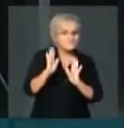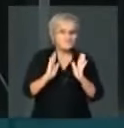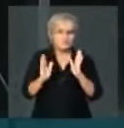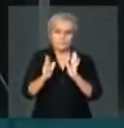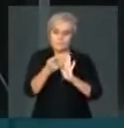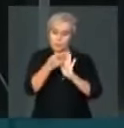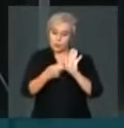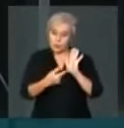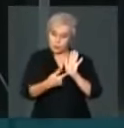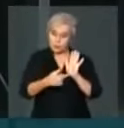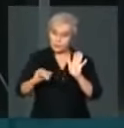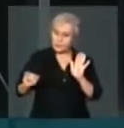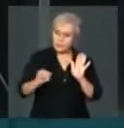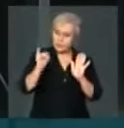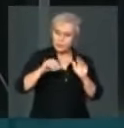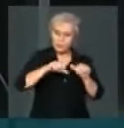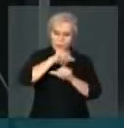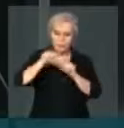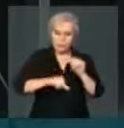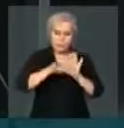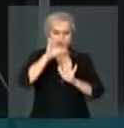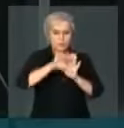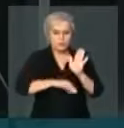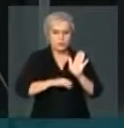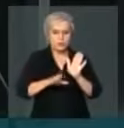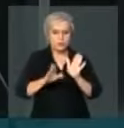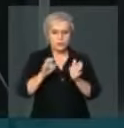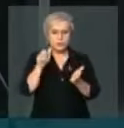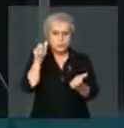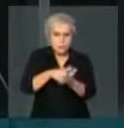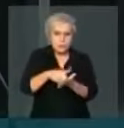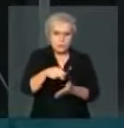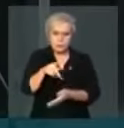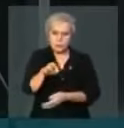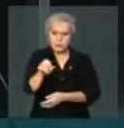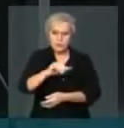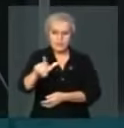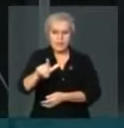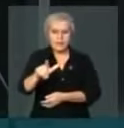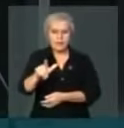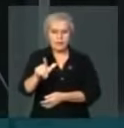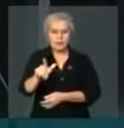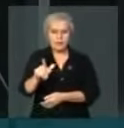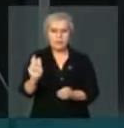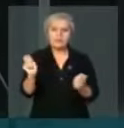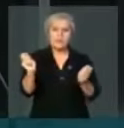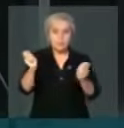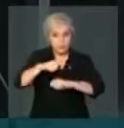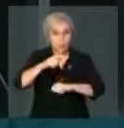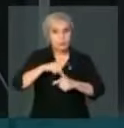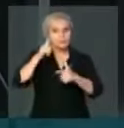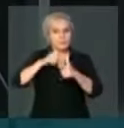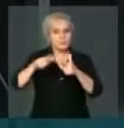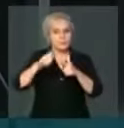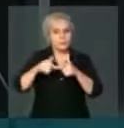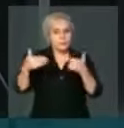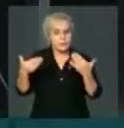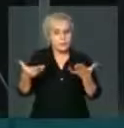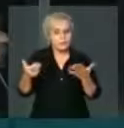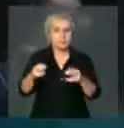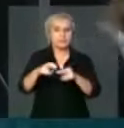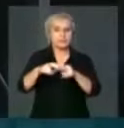Um projeto que muda o Código Penal e que pode trazer problemas, daí a